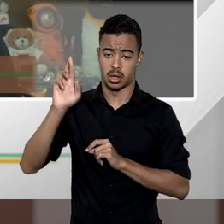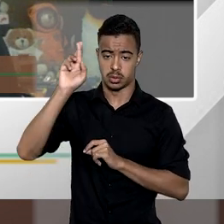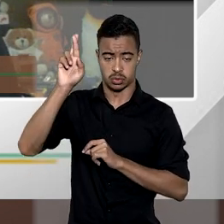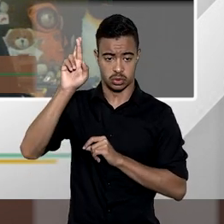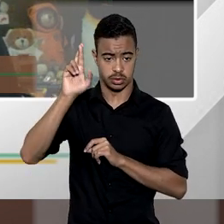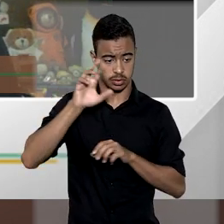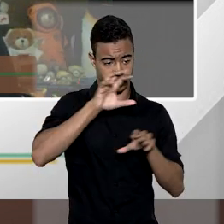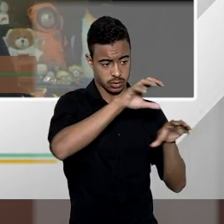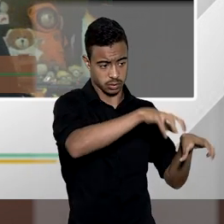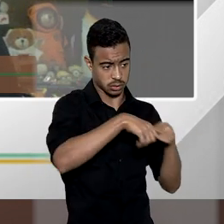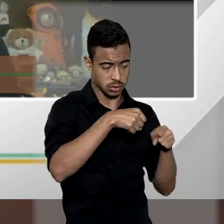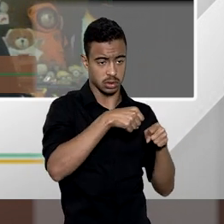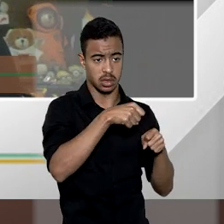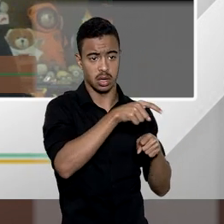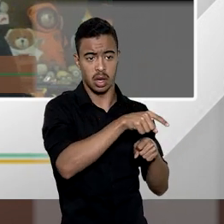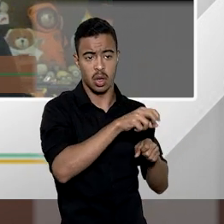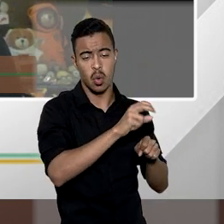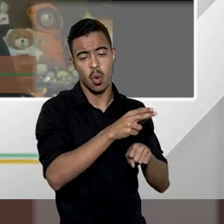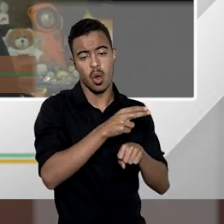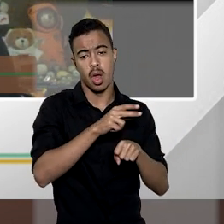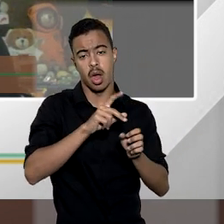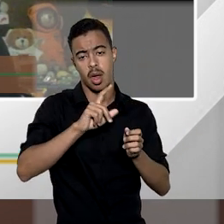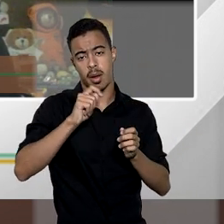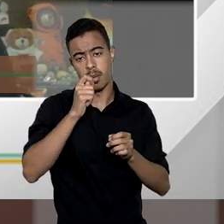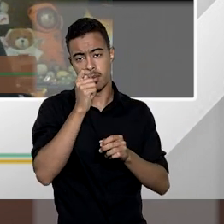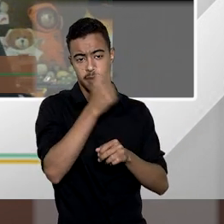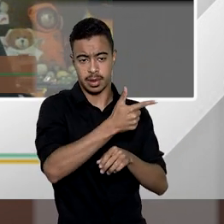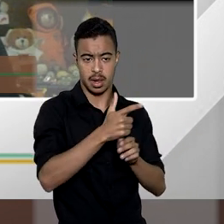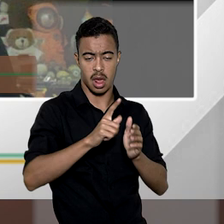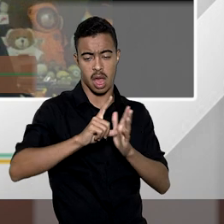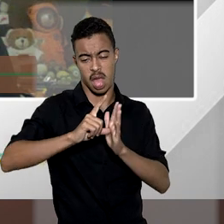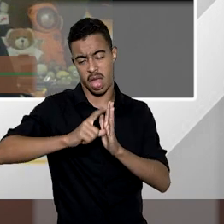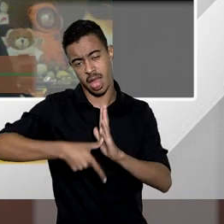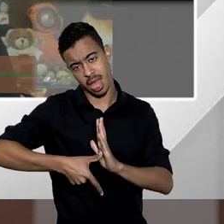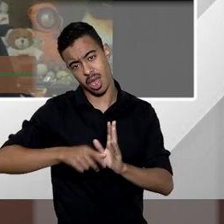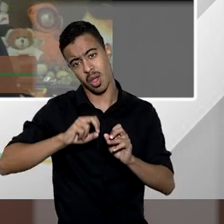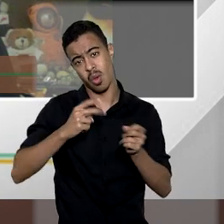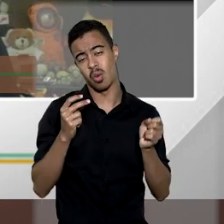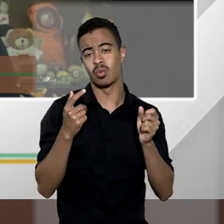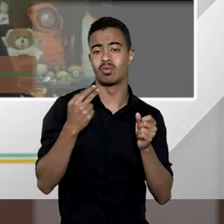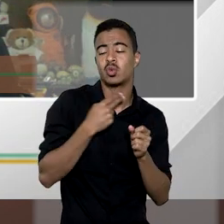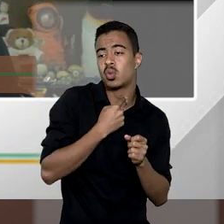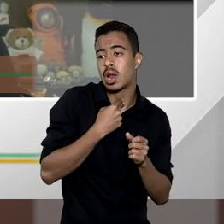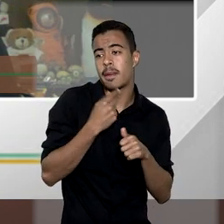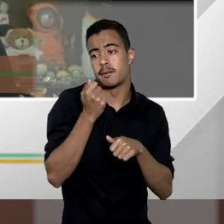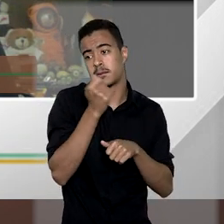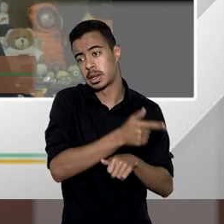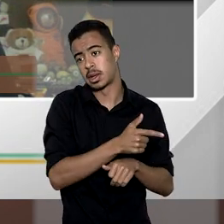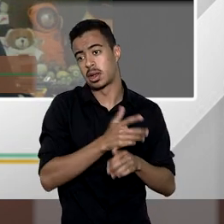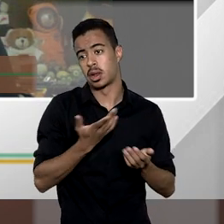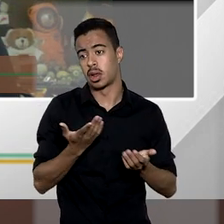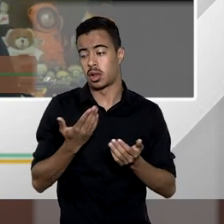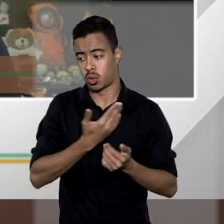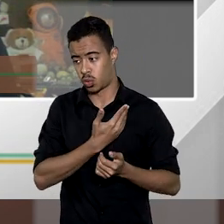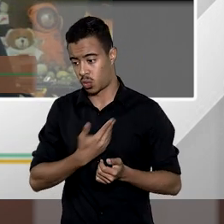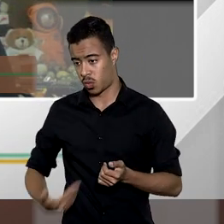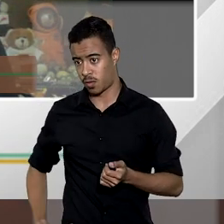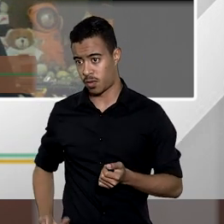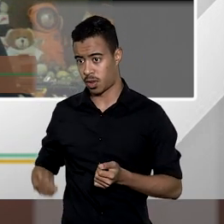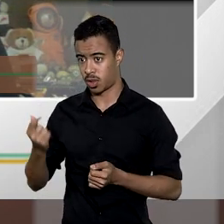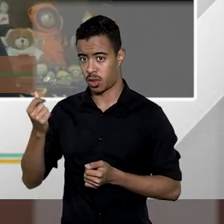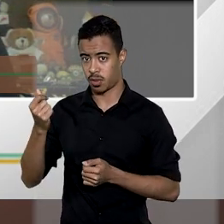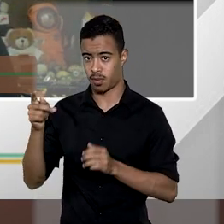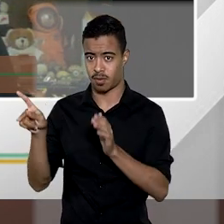desapropriação indireta ou se retarda nesse pagamento ou até está impossibilitado de fazê-lo e nesse caso os cofres